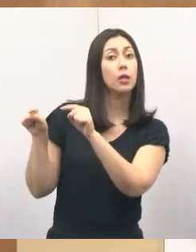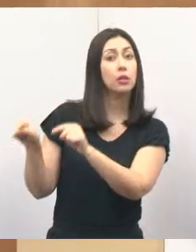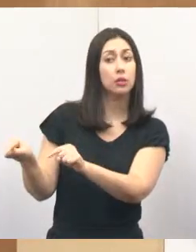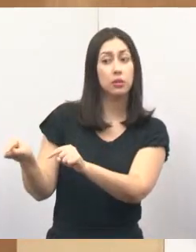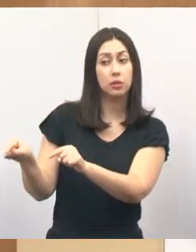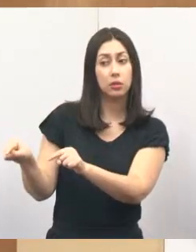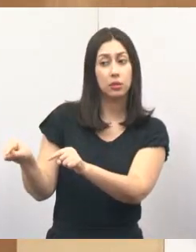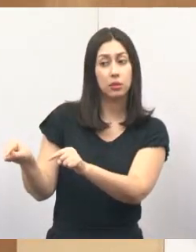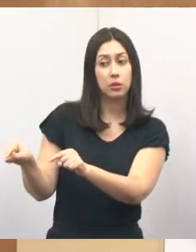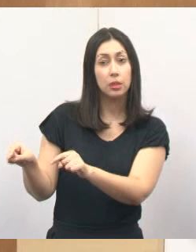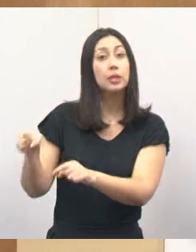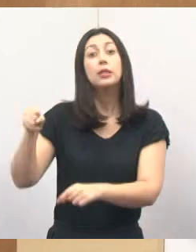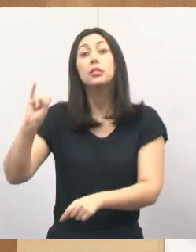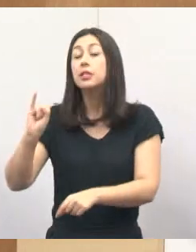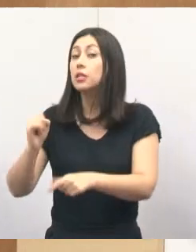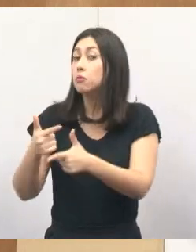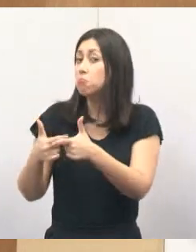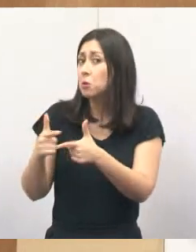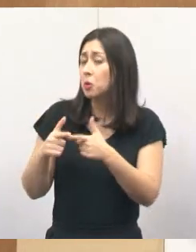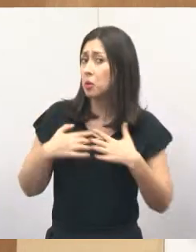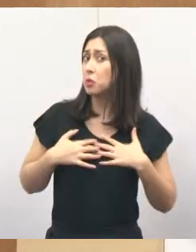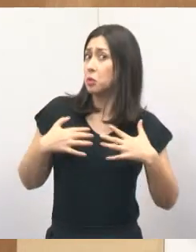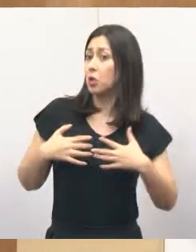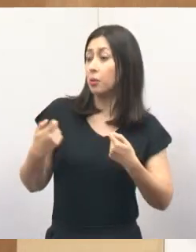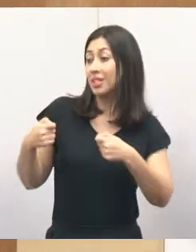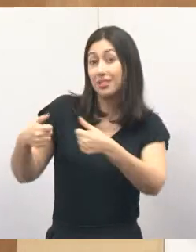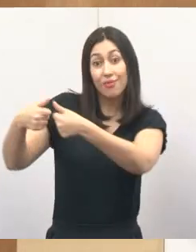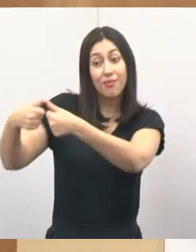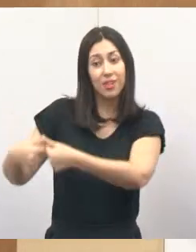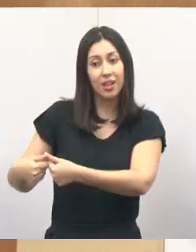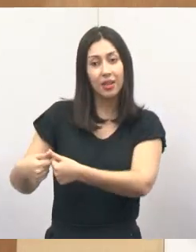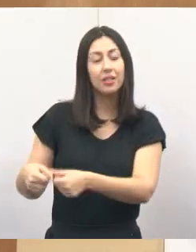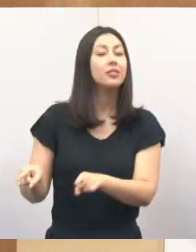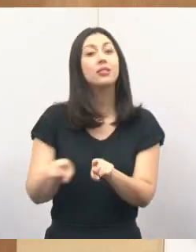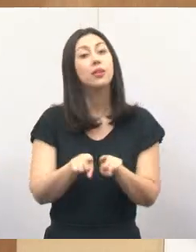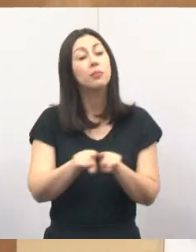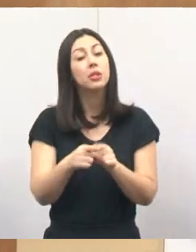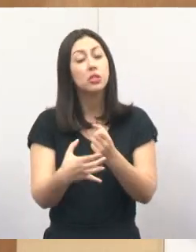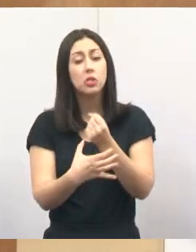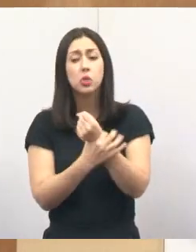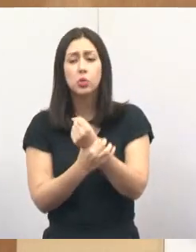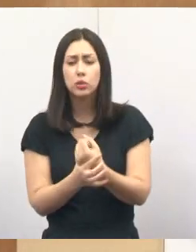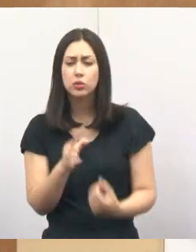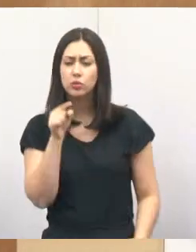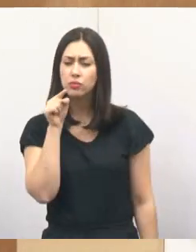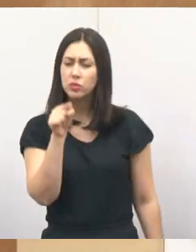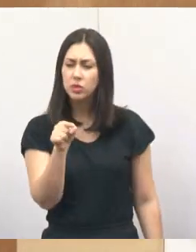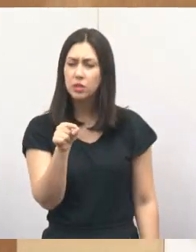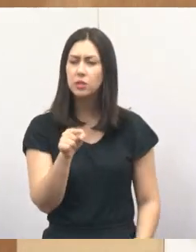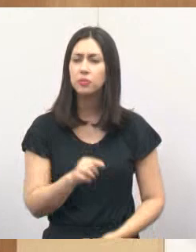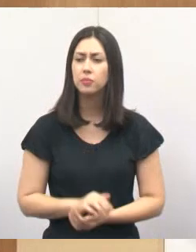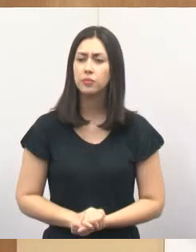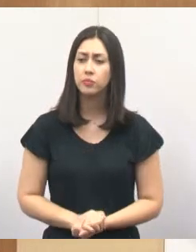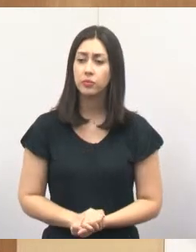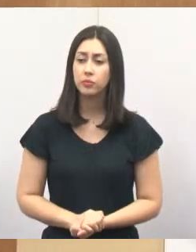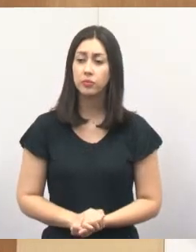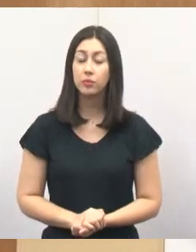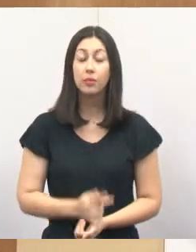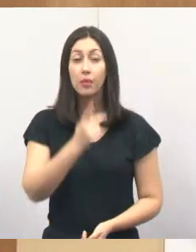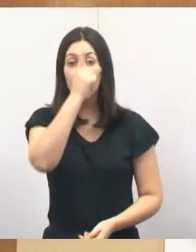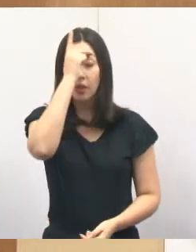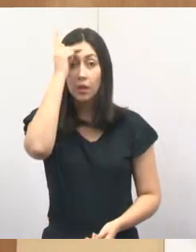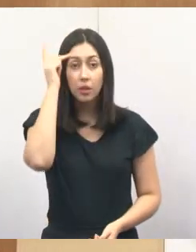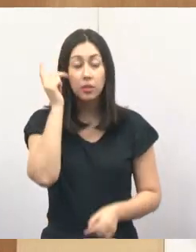respiratória, se ele está com problema respiratório. E, para dar mais segurança a você que utiliza a UPA, as